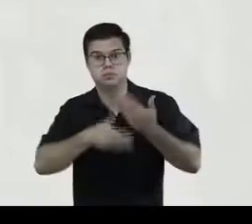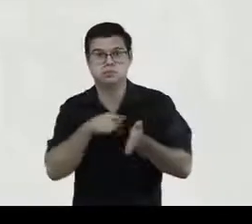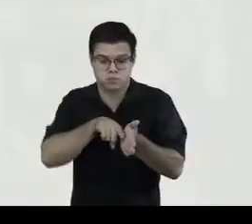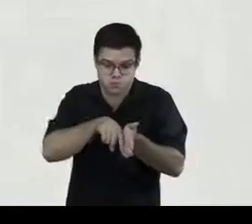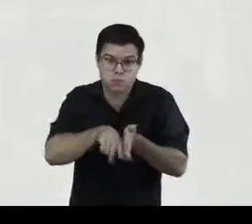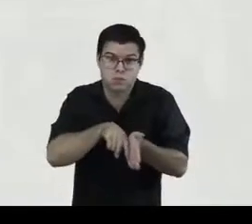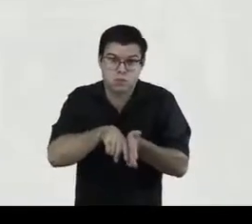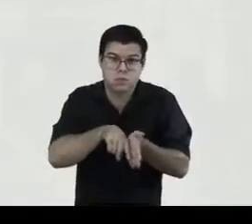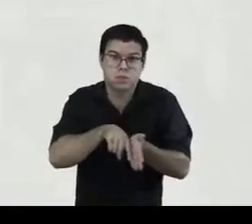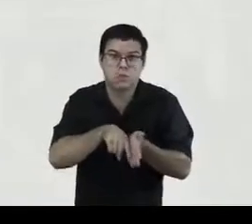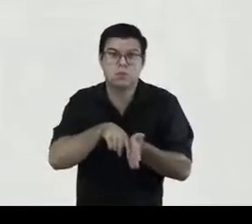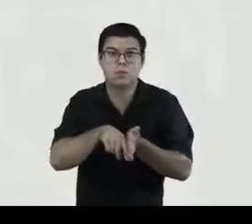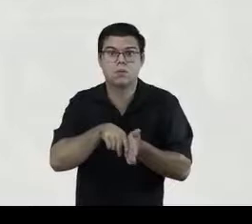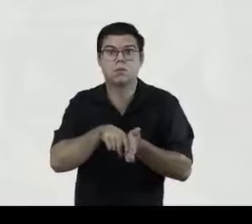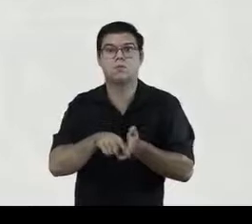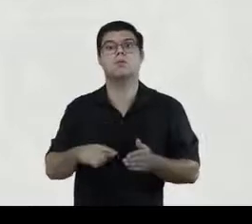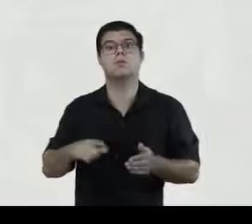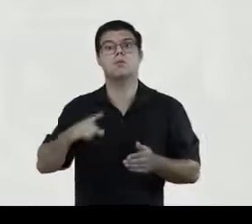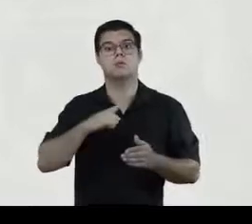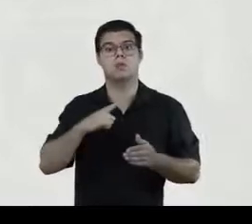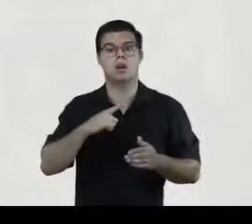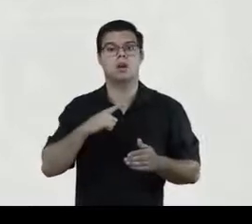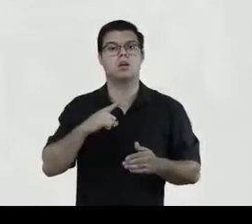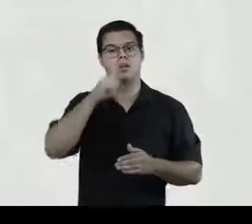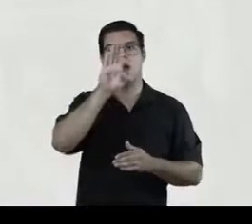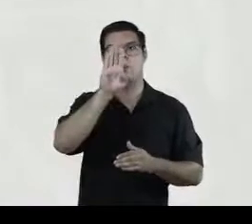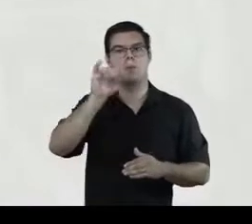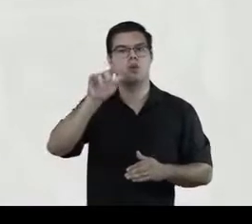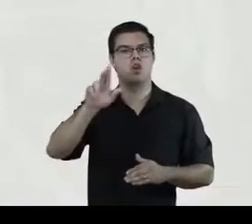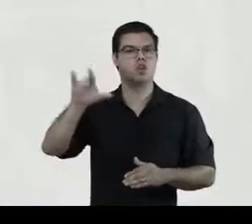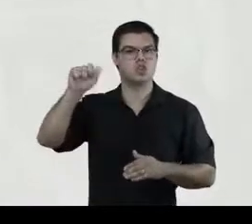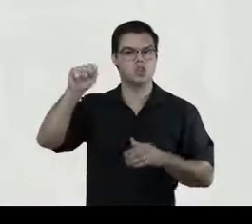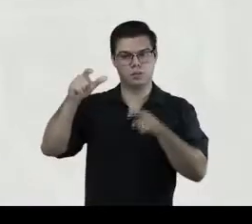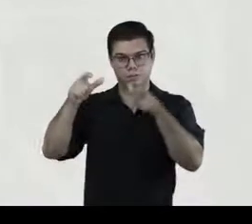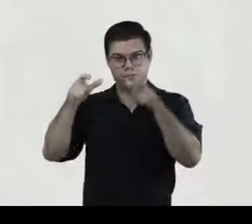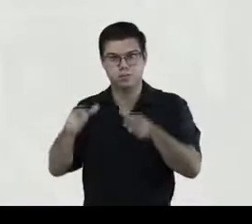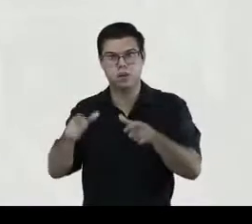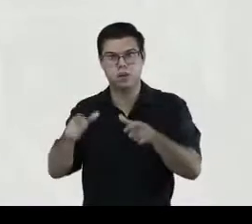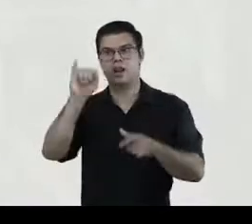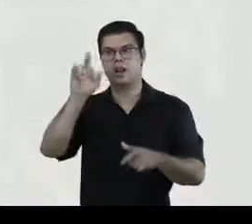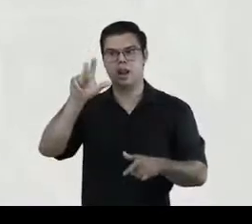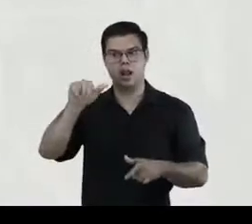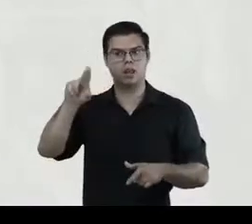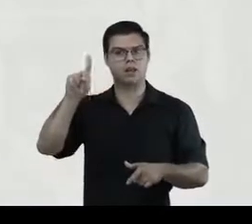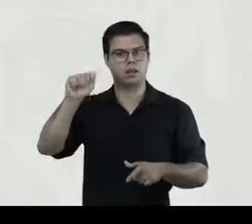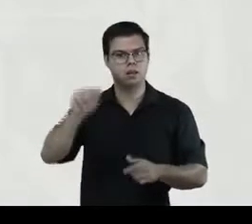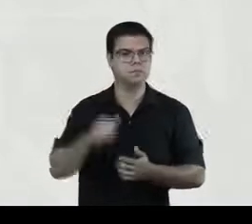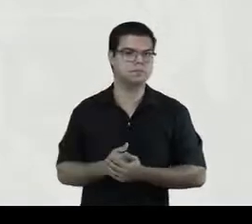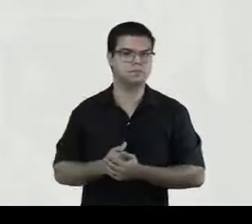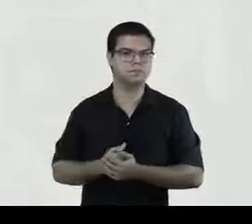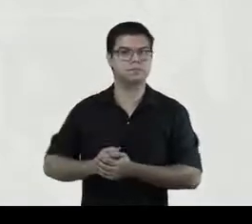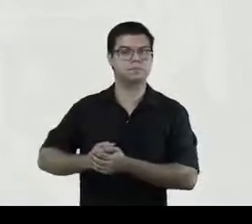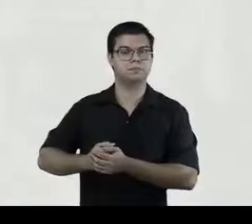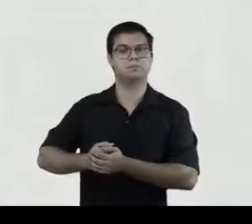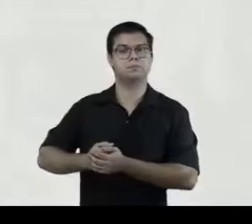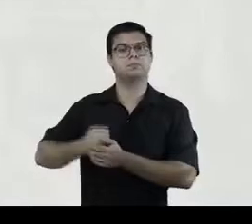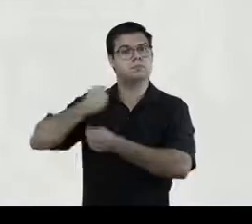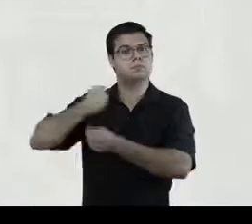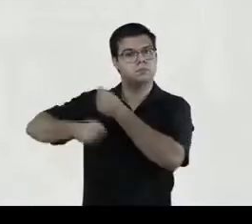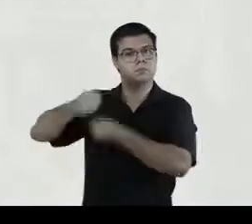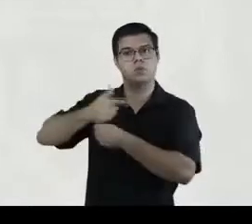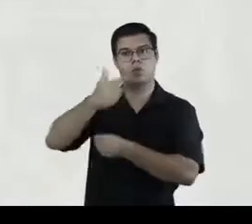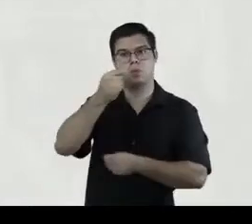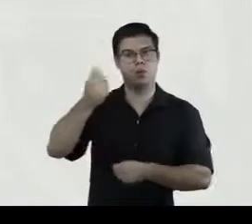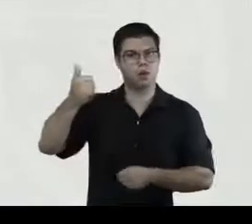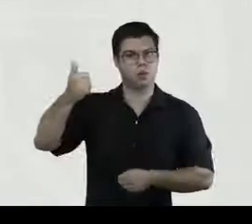pesquisador na Cátedra de Bibliologia em Erlange. Em 2014, concluiu doutorado com a professora